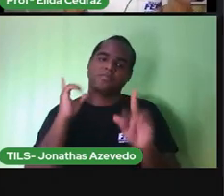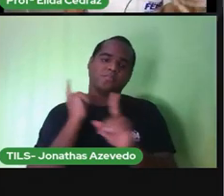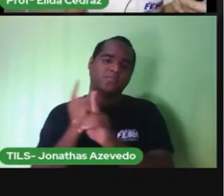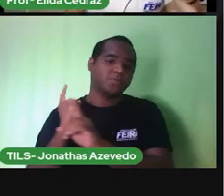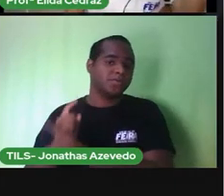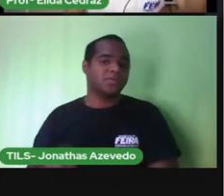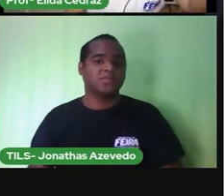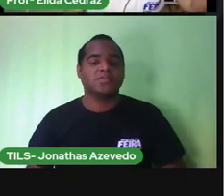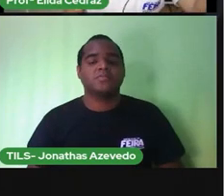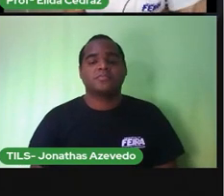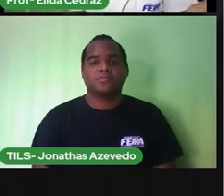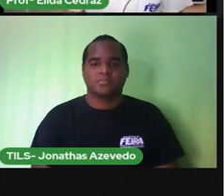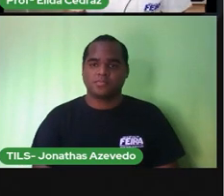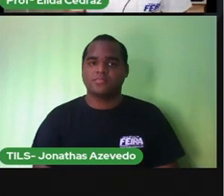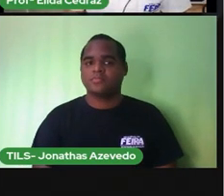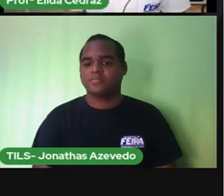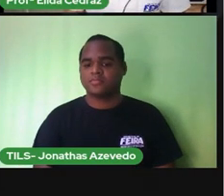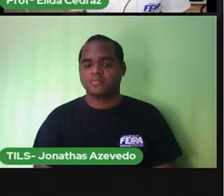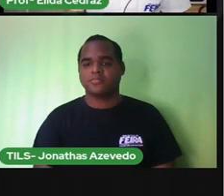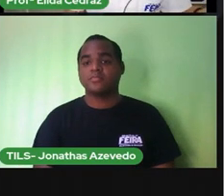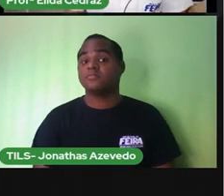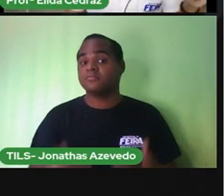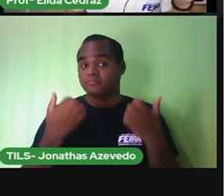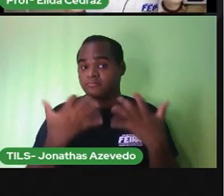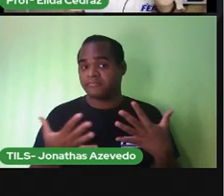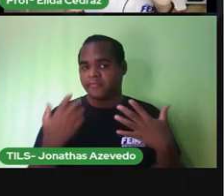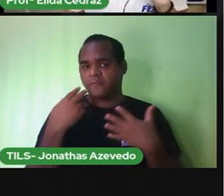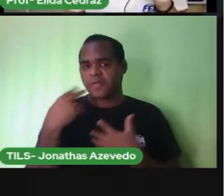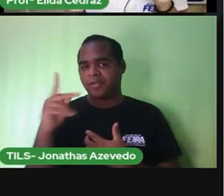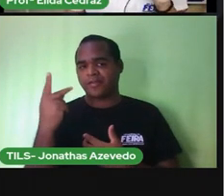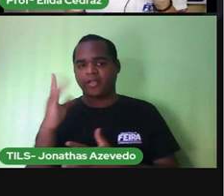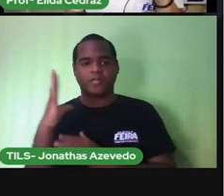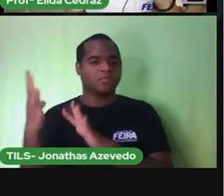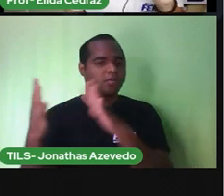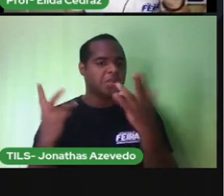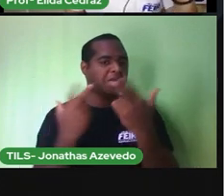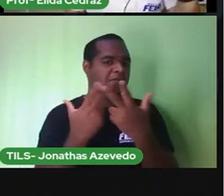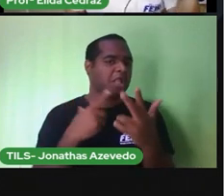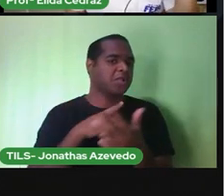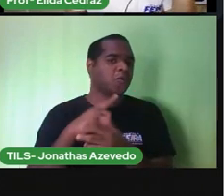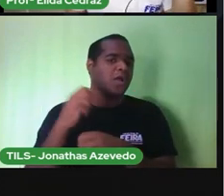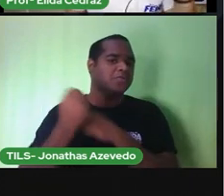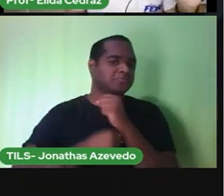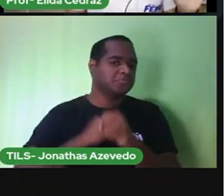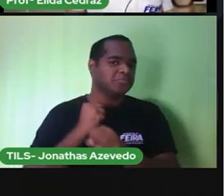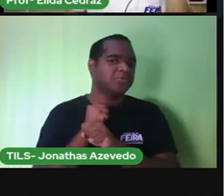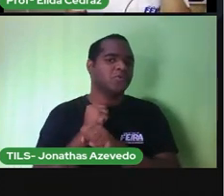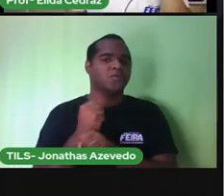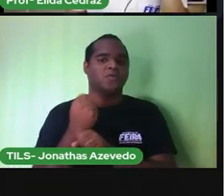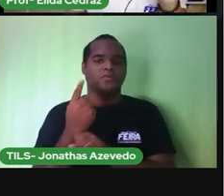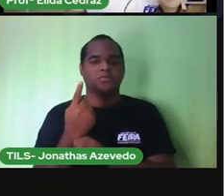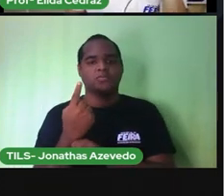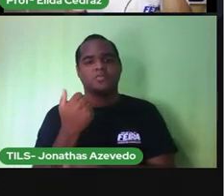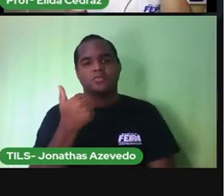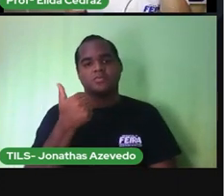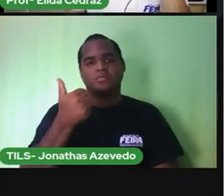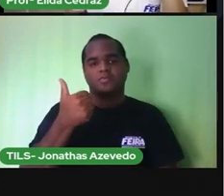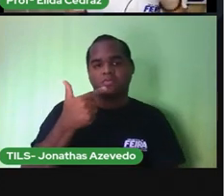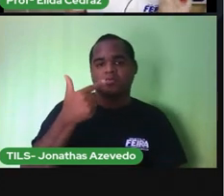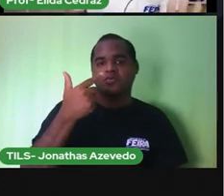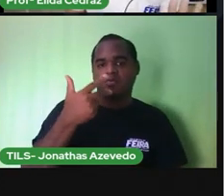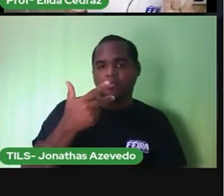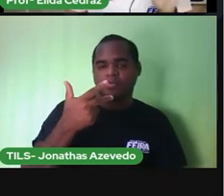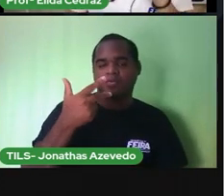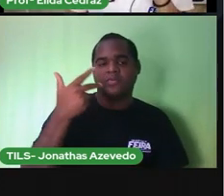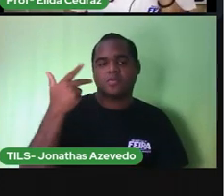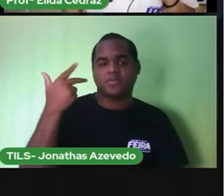As imagens mostram o tempo da natureza. Nós temos as estações do ano. Ali tem número um, verão. Número dois, outono.